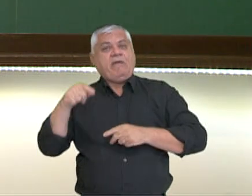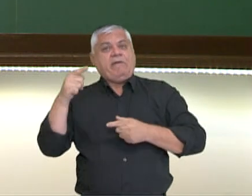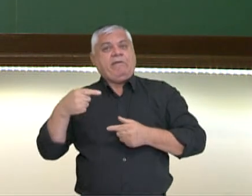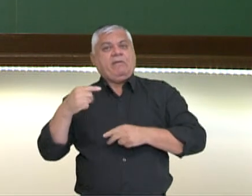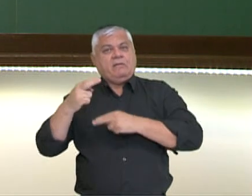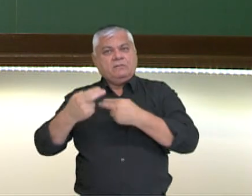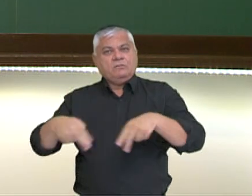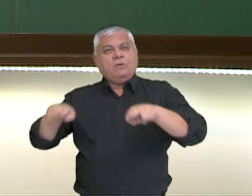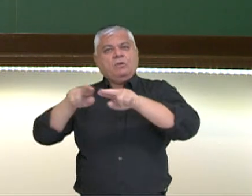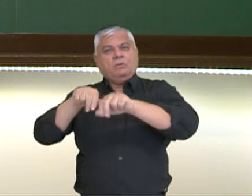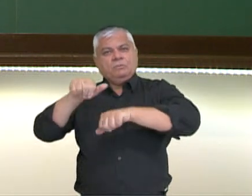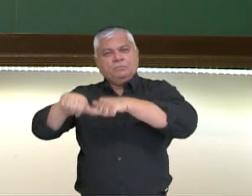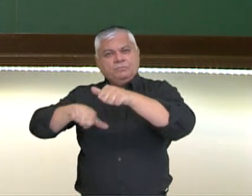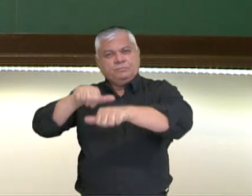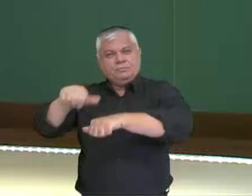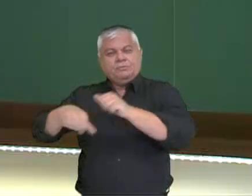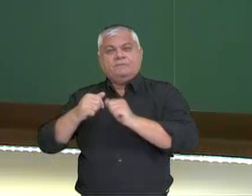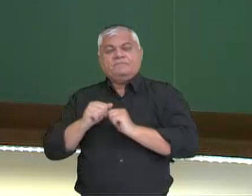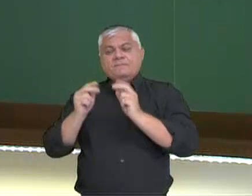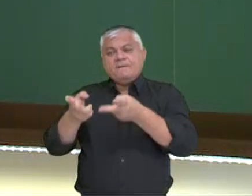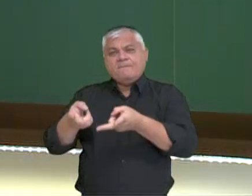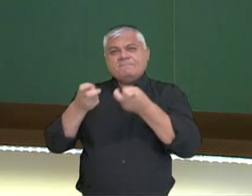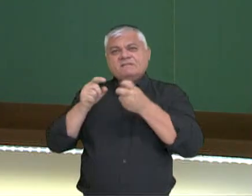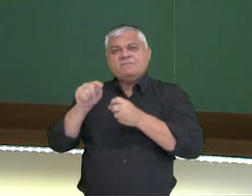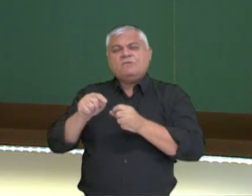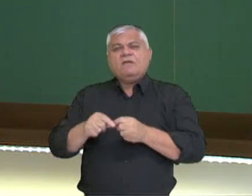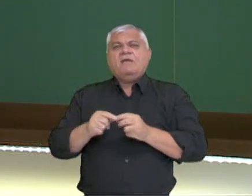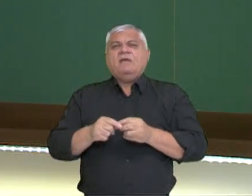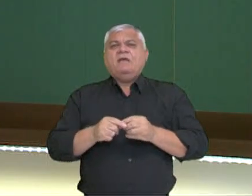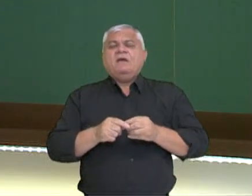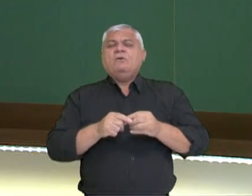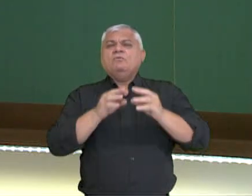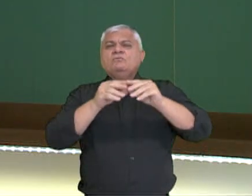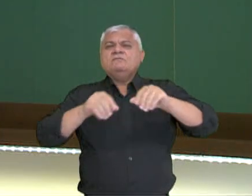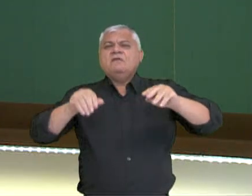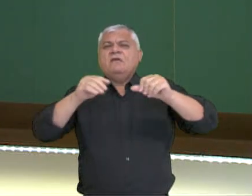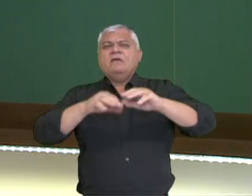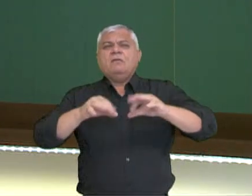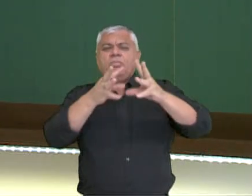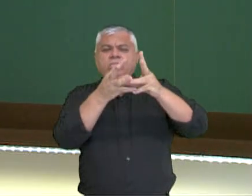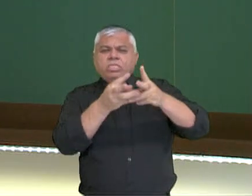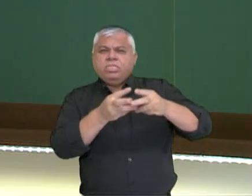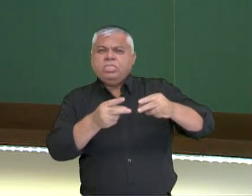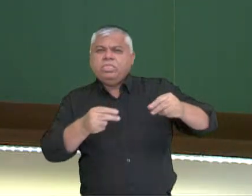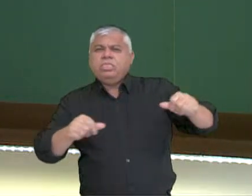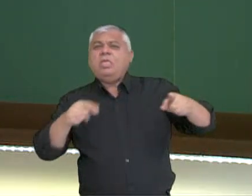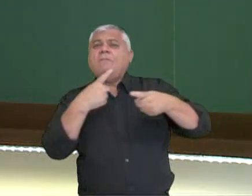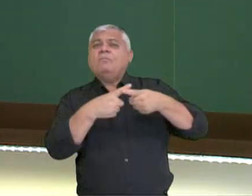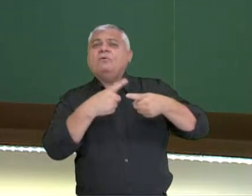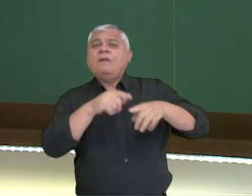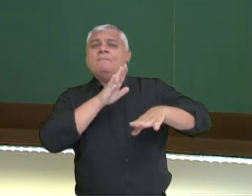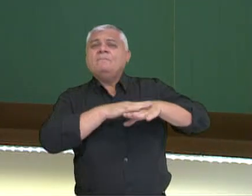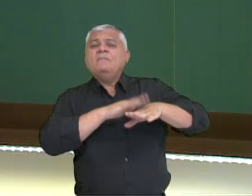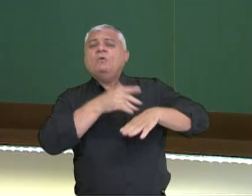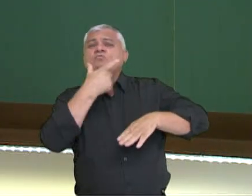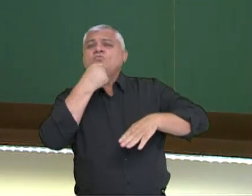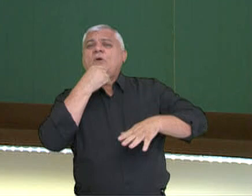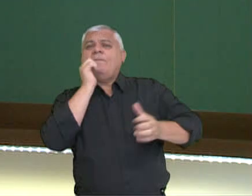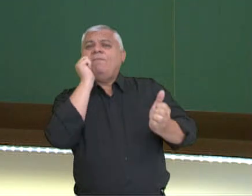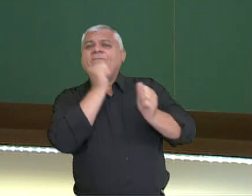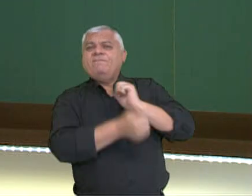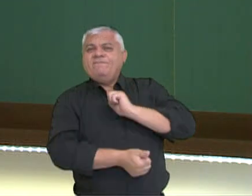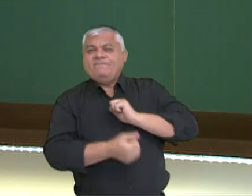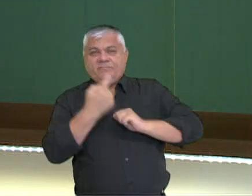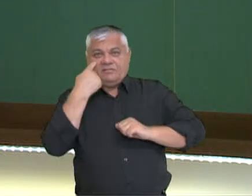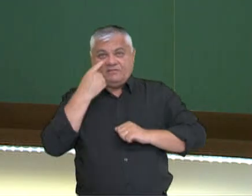renovável. A gente vai perceber que a degradação do solo, ela ocorre principalmente pelas ações humanas. E a exemplo das